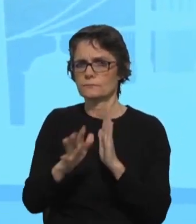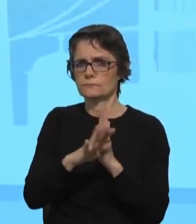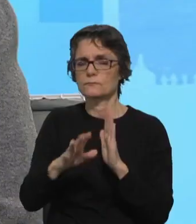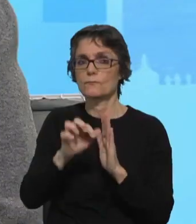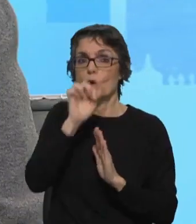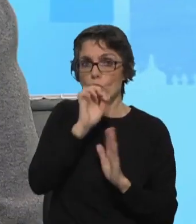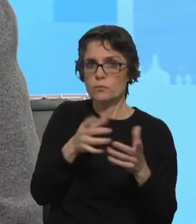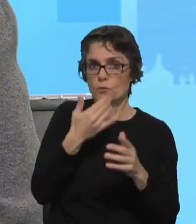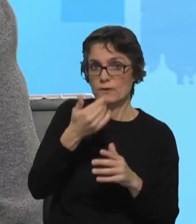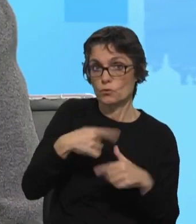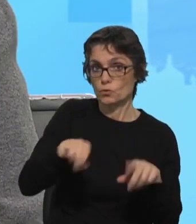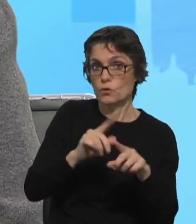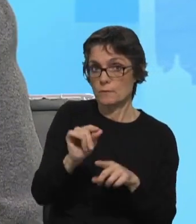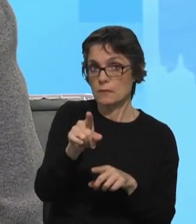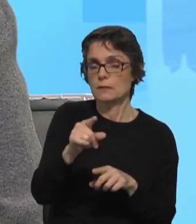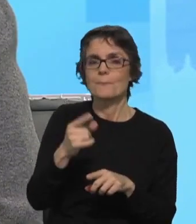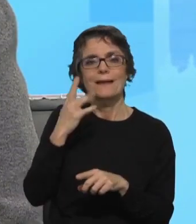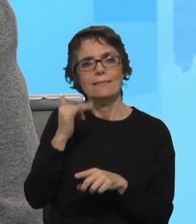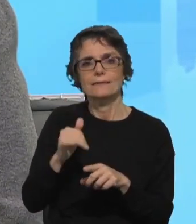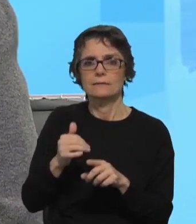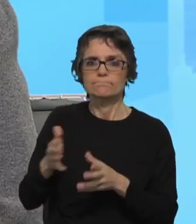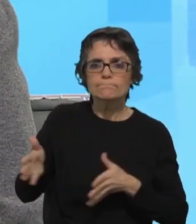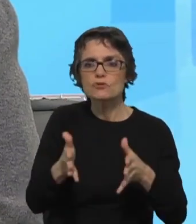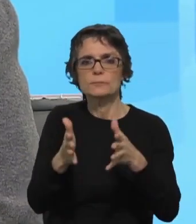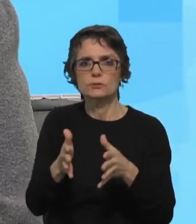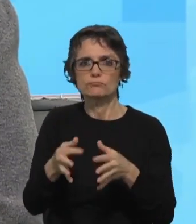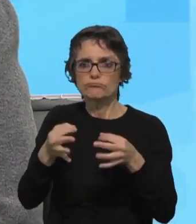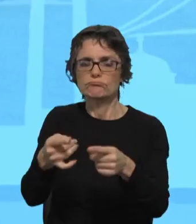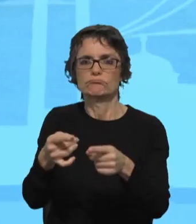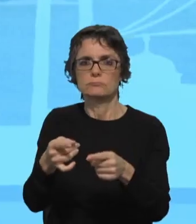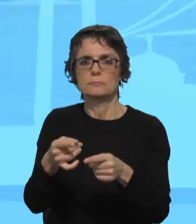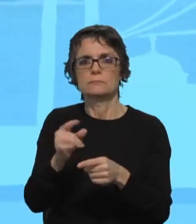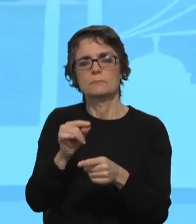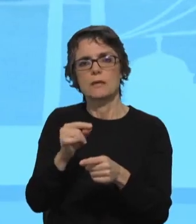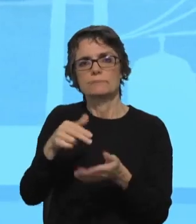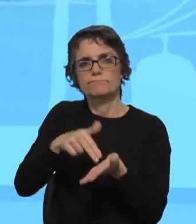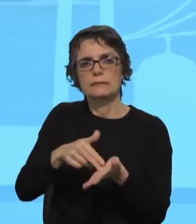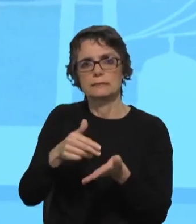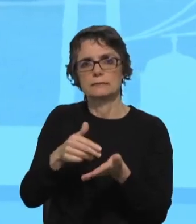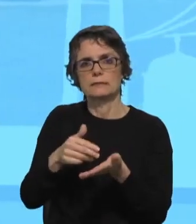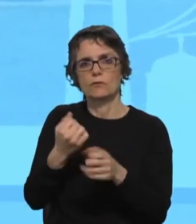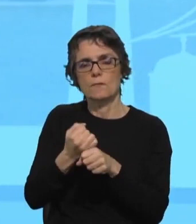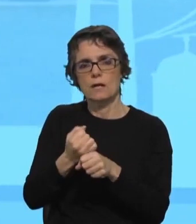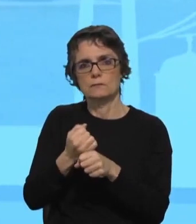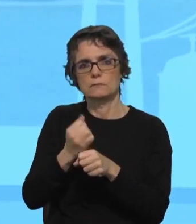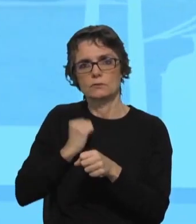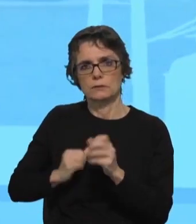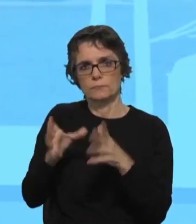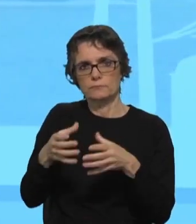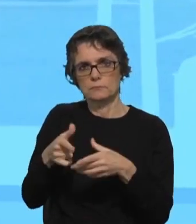bispos, no sentido de dar passos efetivos para que essa presença e esse trabalho pastoral local venha a ser